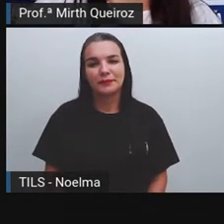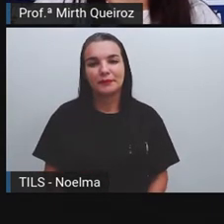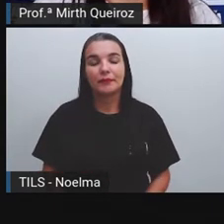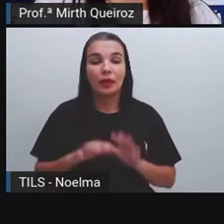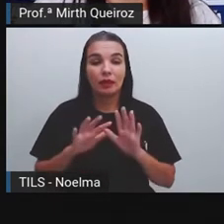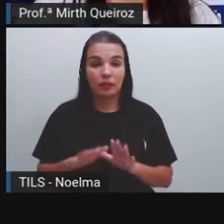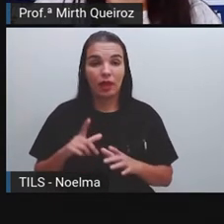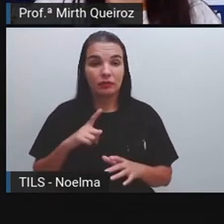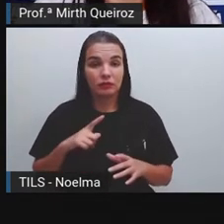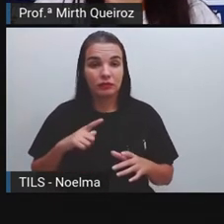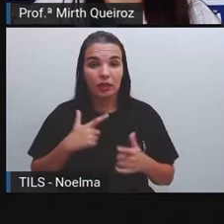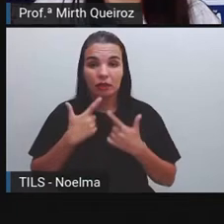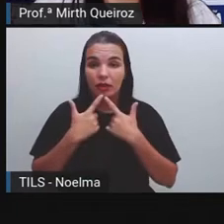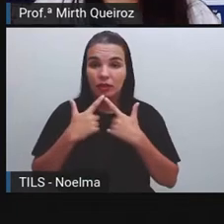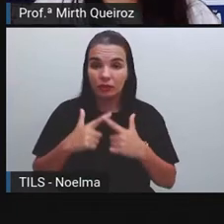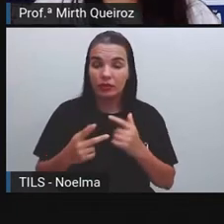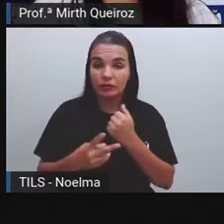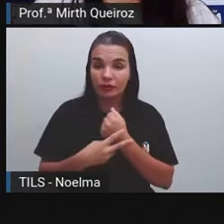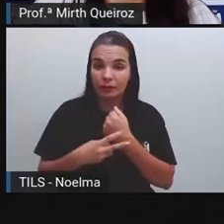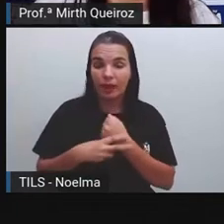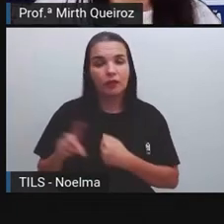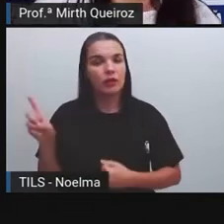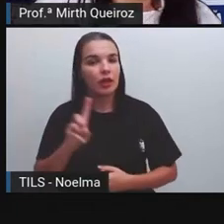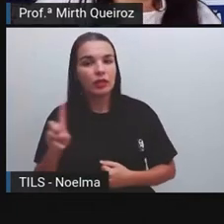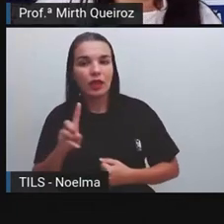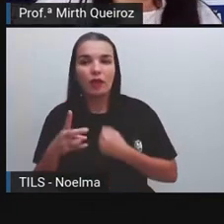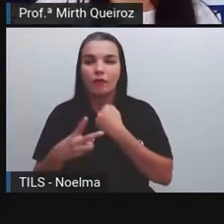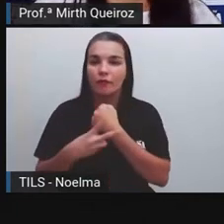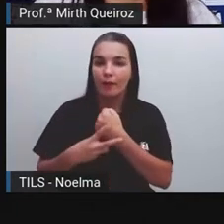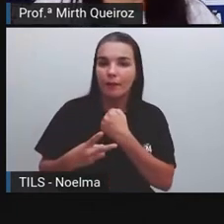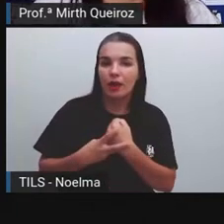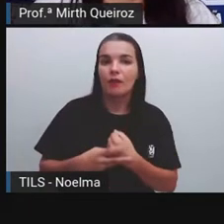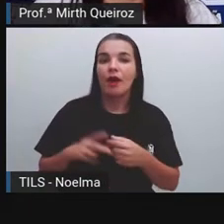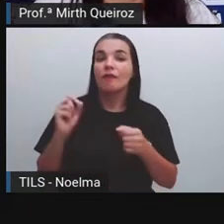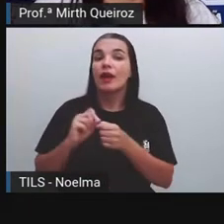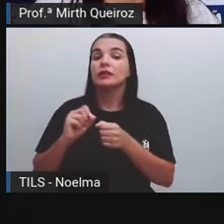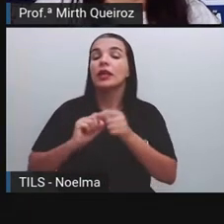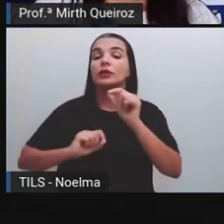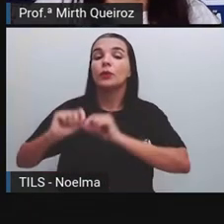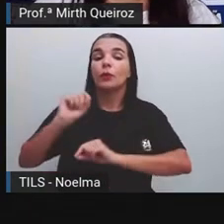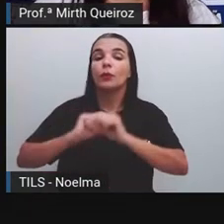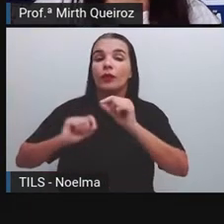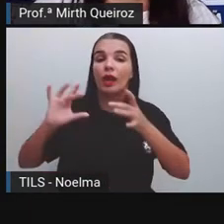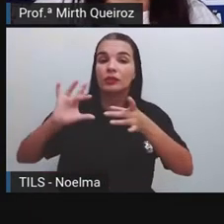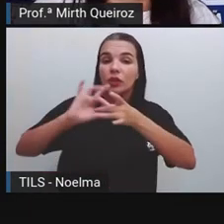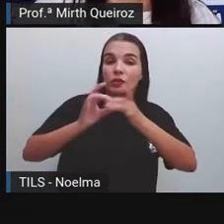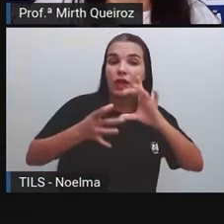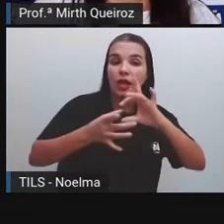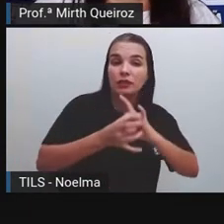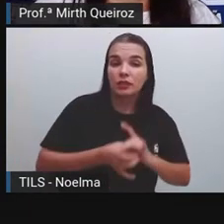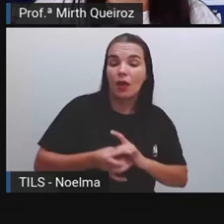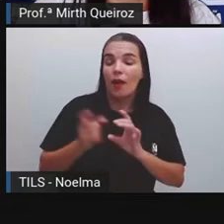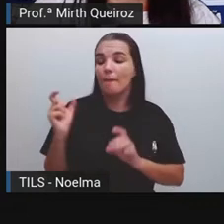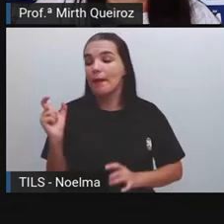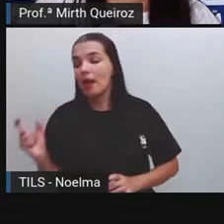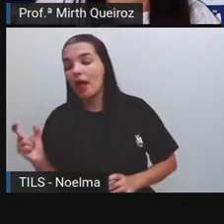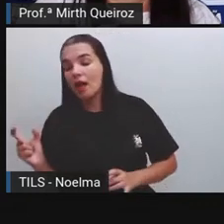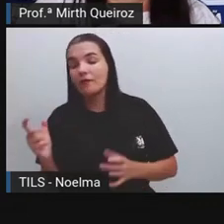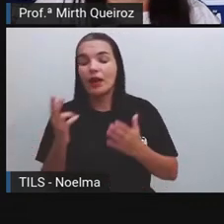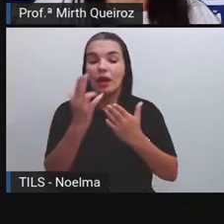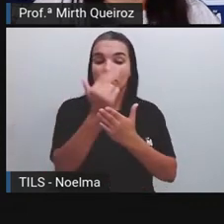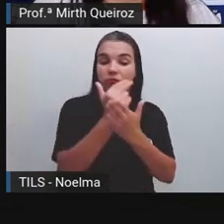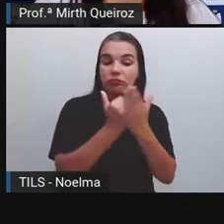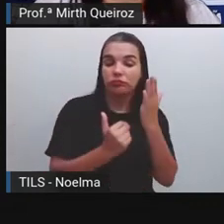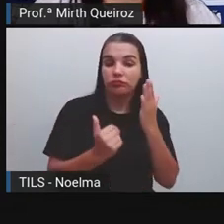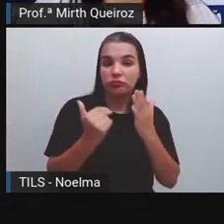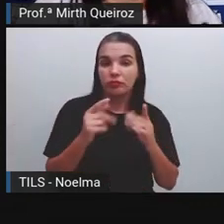São compostos por uma linguagem verbal e uma não verbal, né? Uma vez que faz associação da palavra com a imagem para